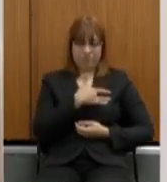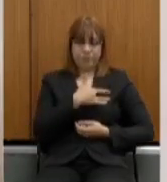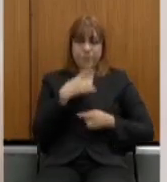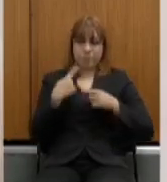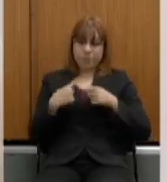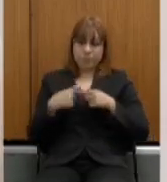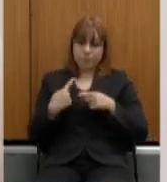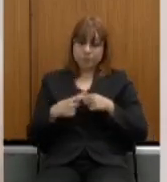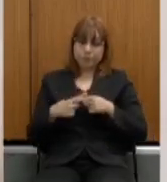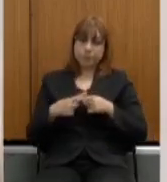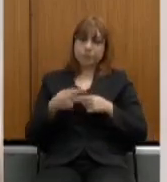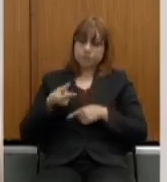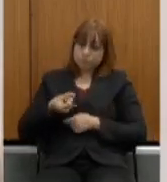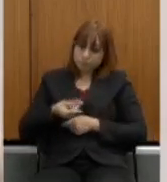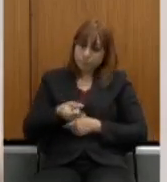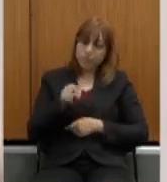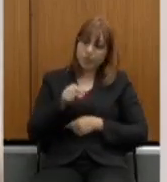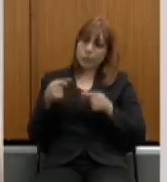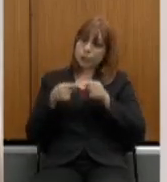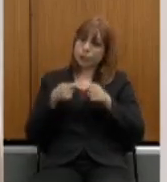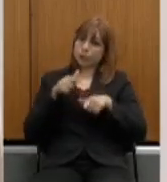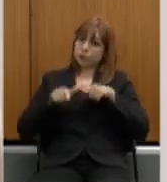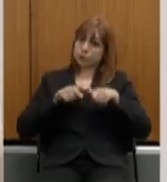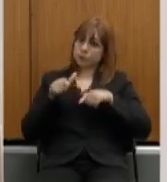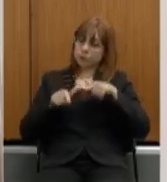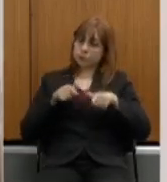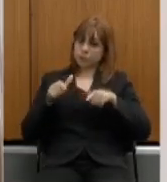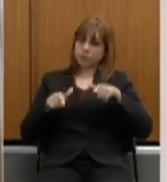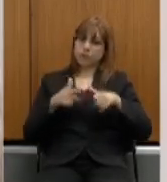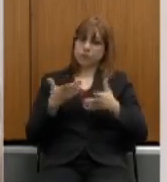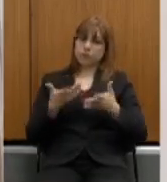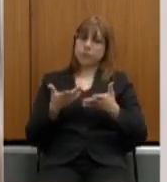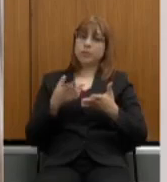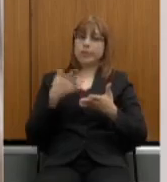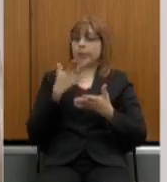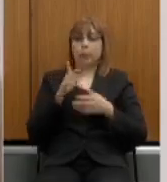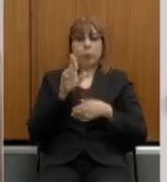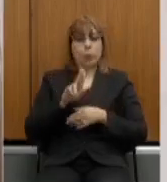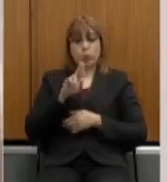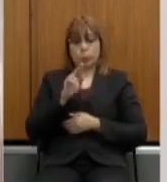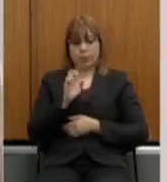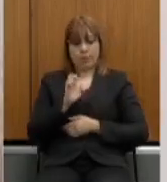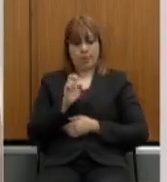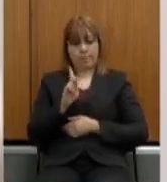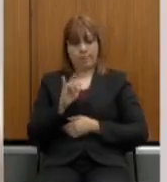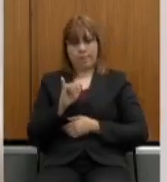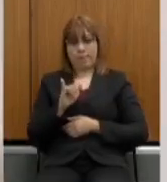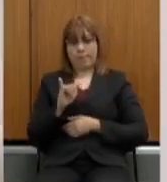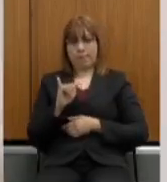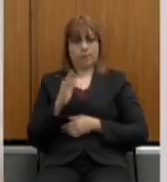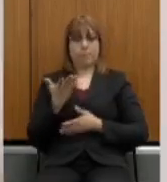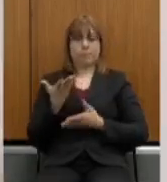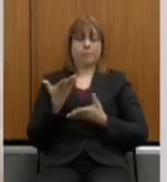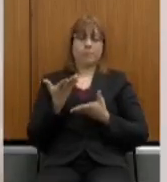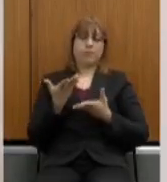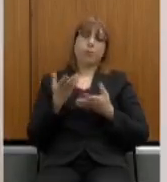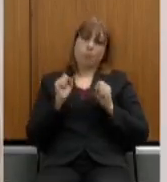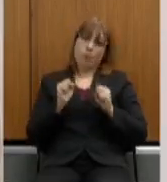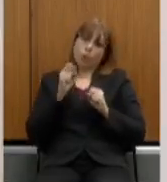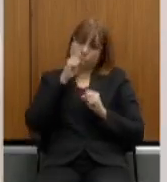efetivo é a atividade, ela, sem os seus EPIs, ela pode levar a risco, certo?